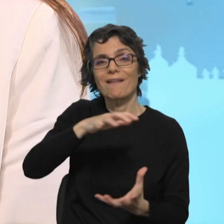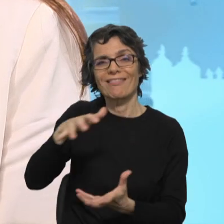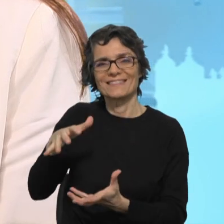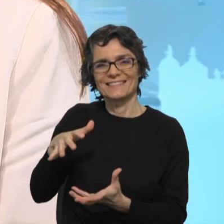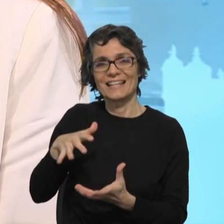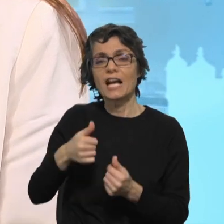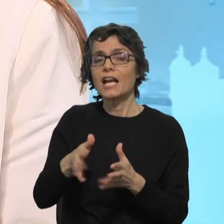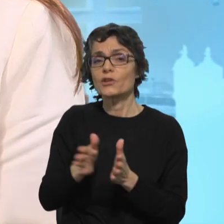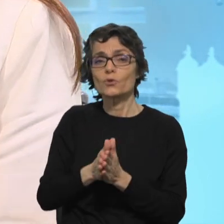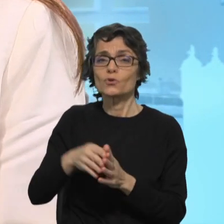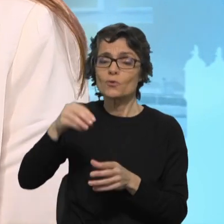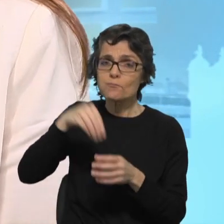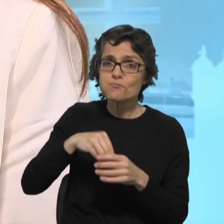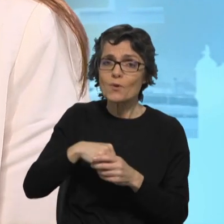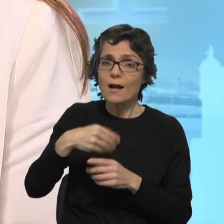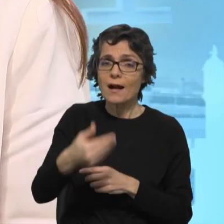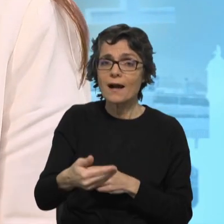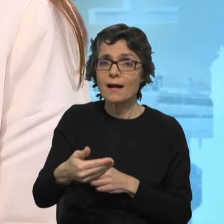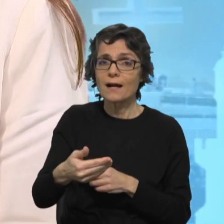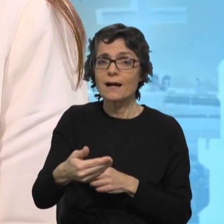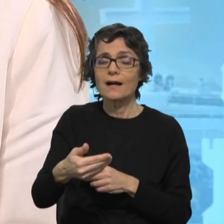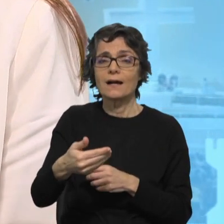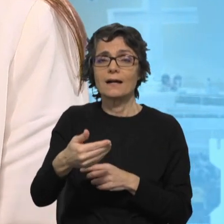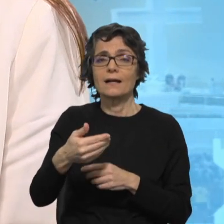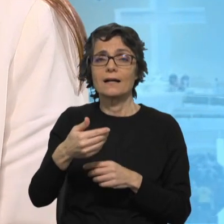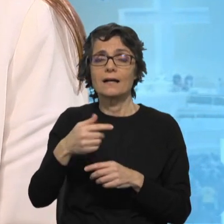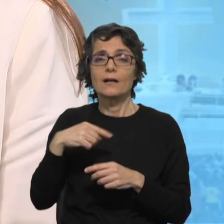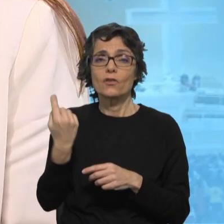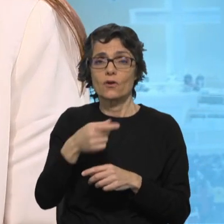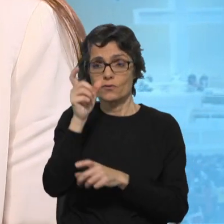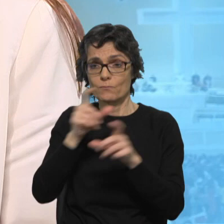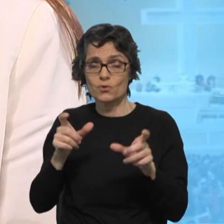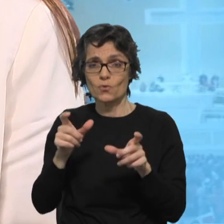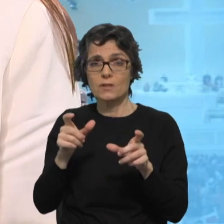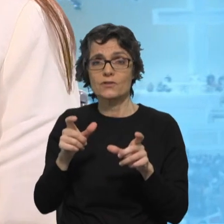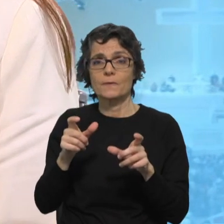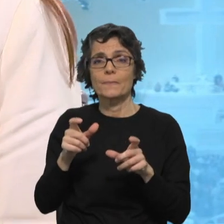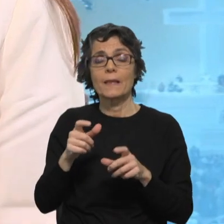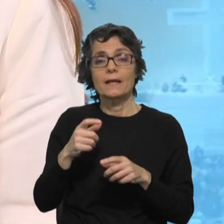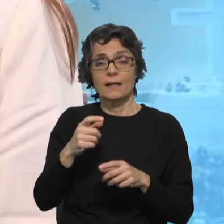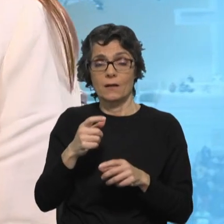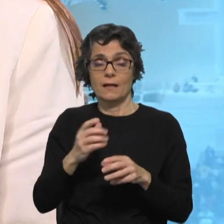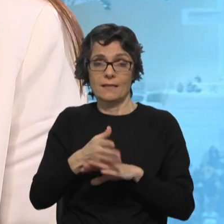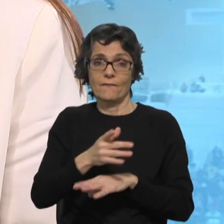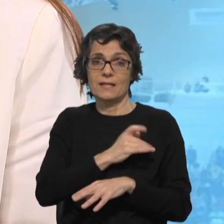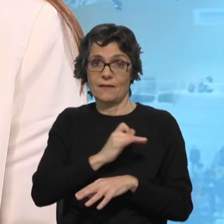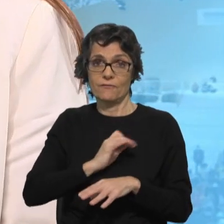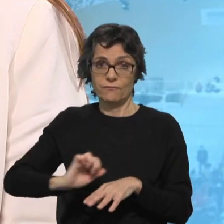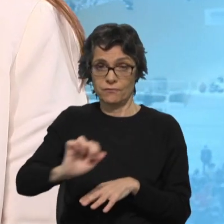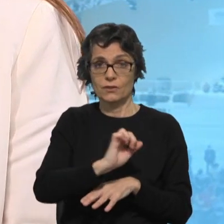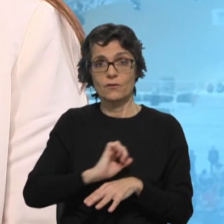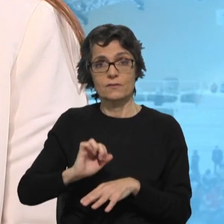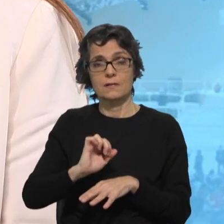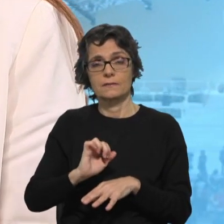pôr a tónica nisso e acho que nós como católicos temos uma responsabilidade adicional porque a nossa fé, que informa a nossa ação,